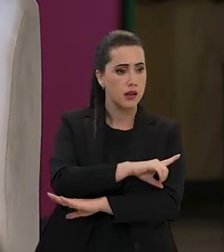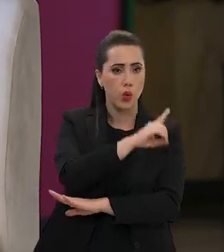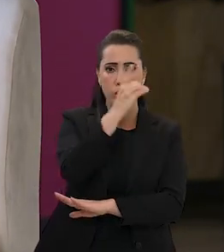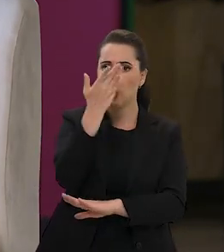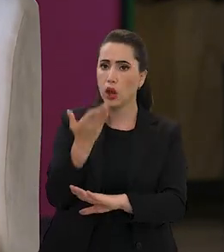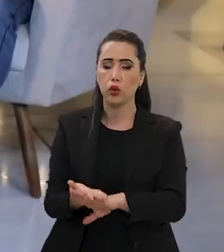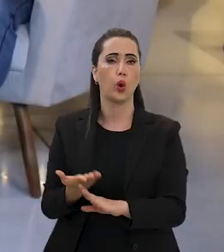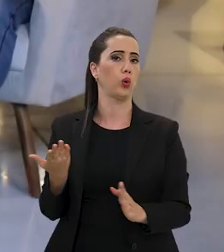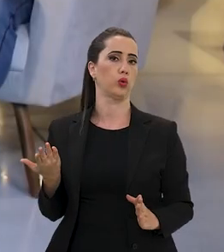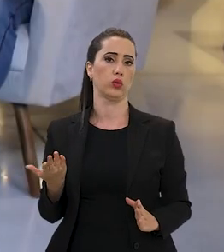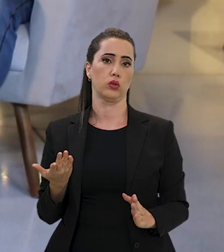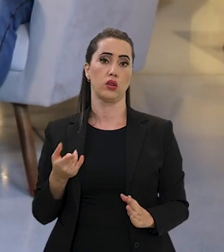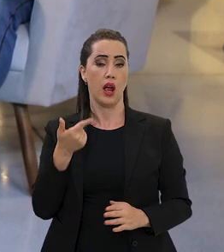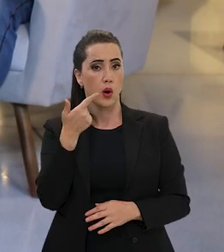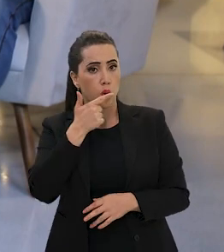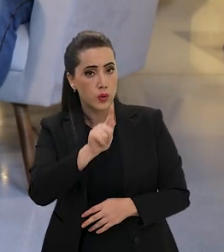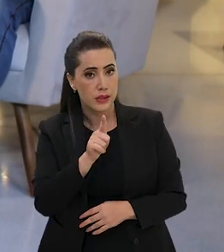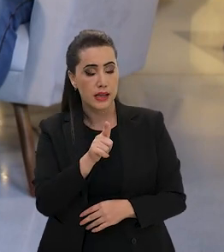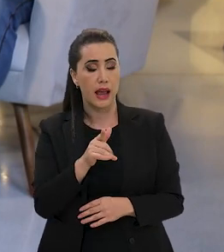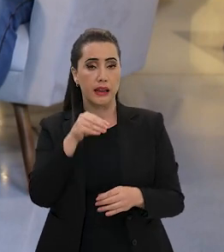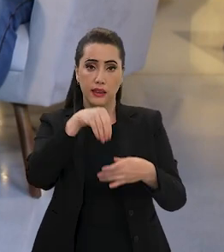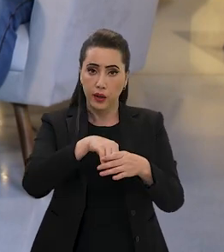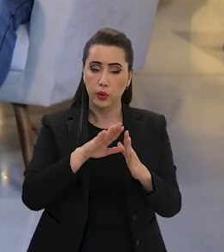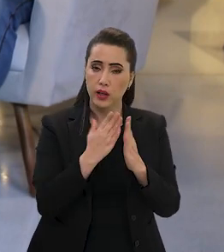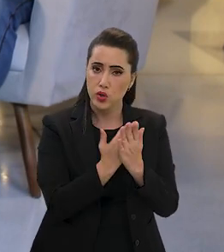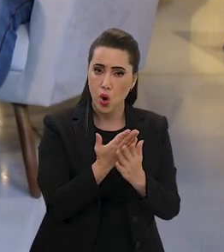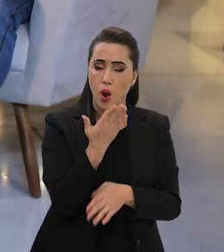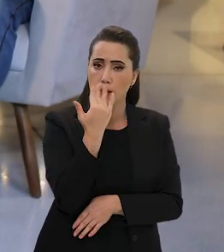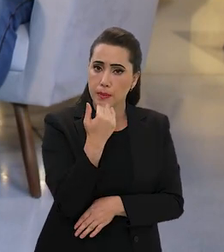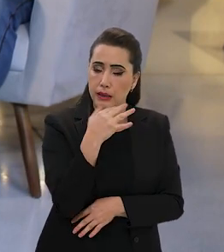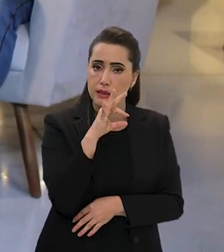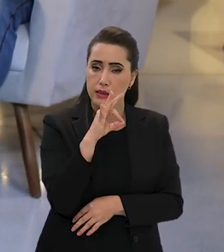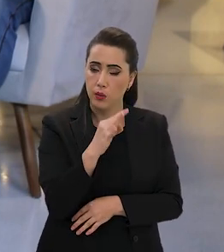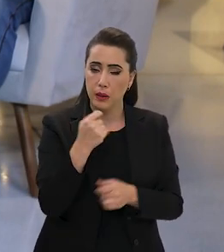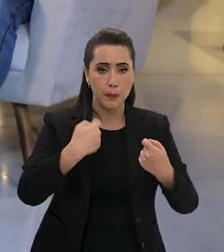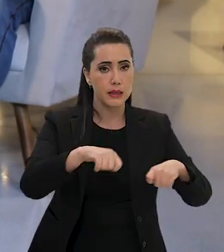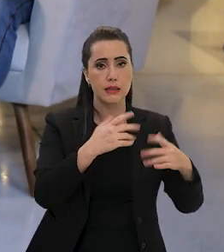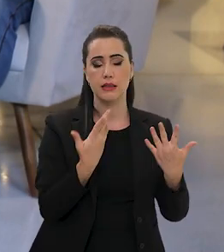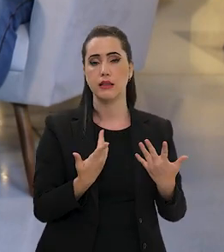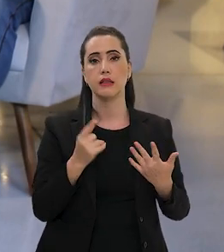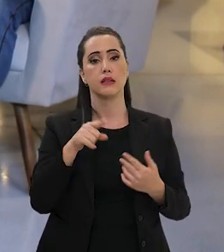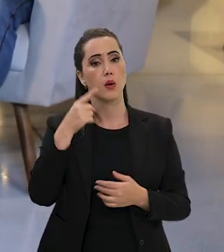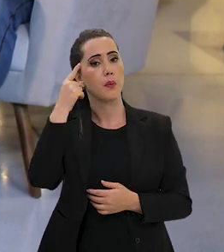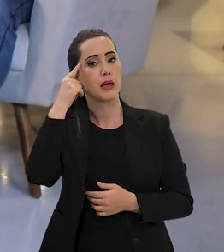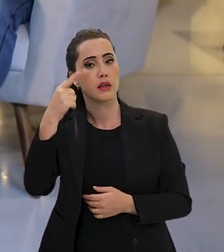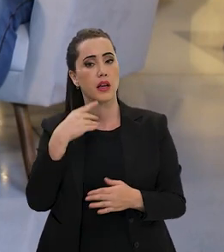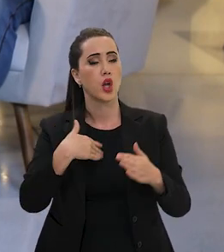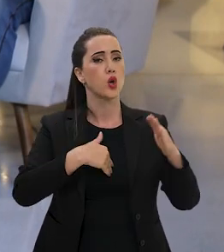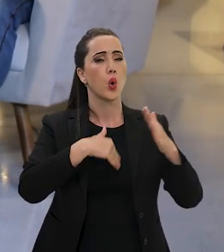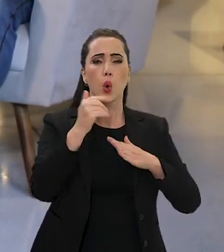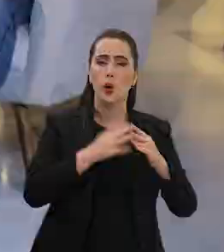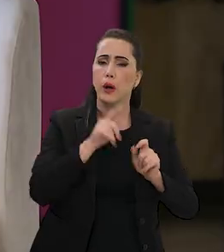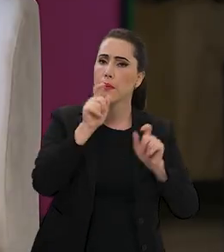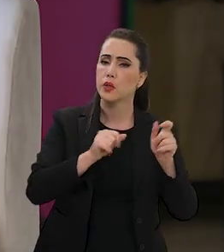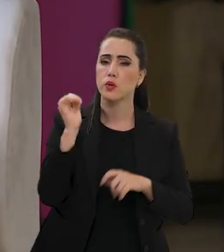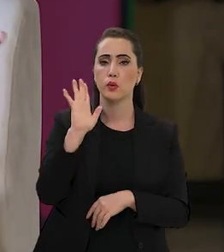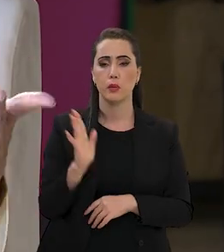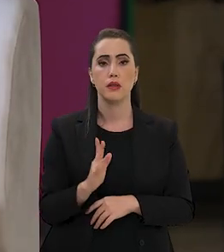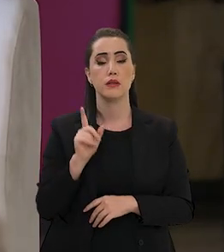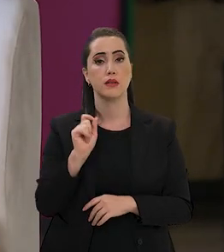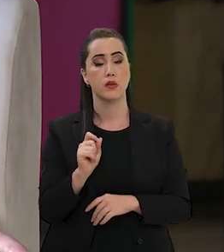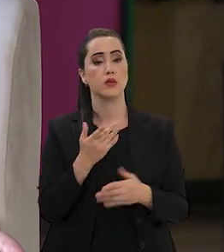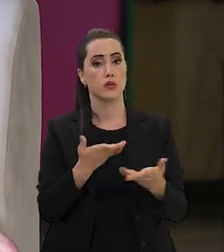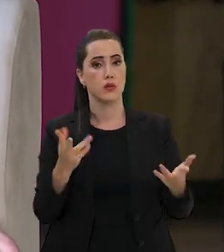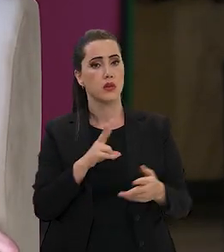calóricas sustentadas a partir da rede escolar. Então, vamos fazer essa pactuação nacional? Eu acho que é uma ideia que qualquer